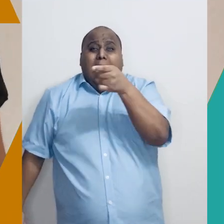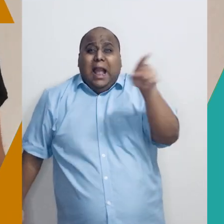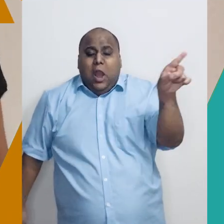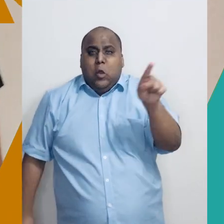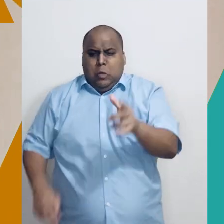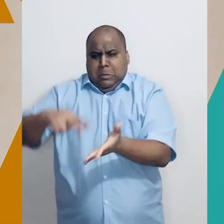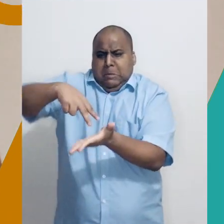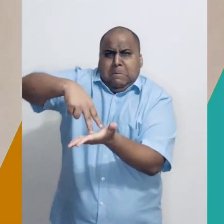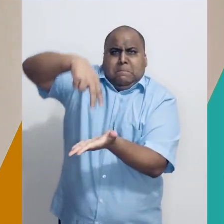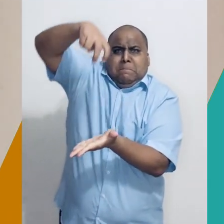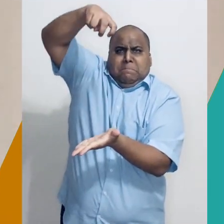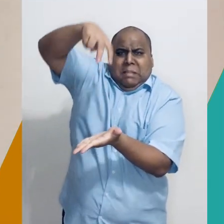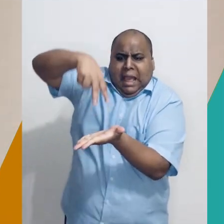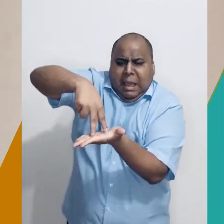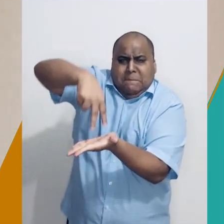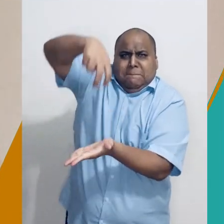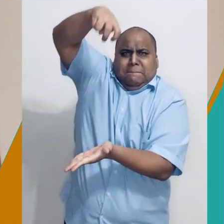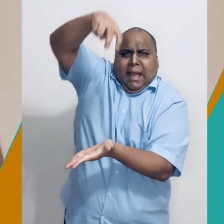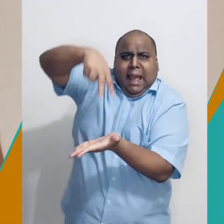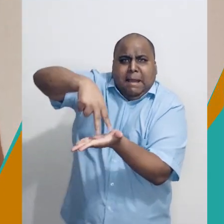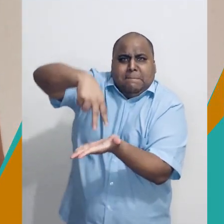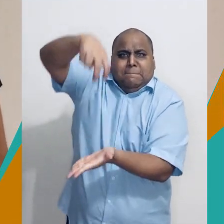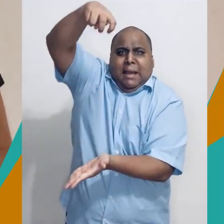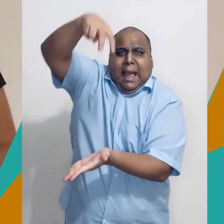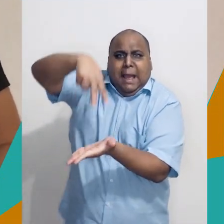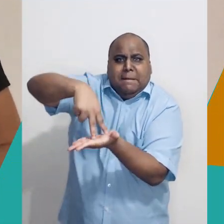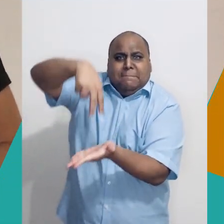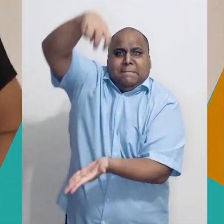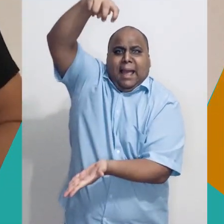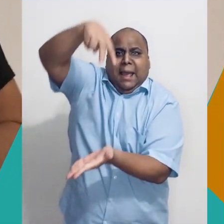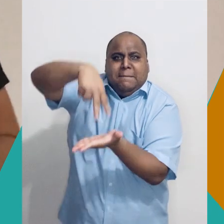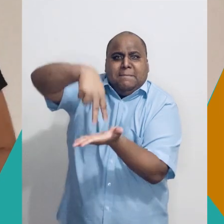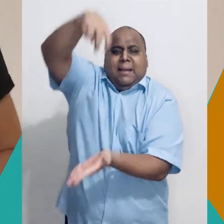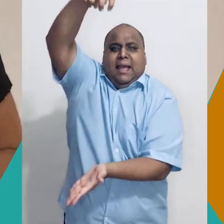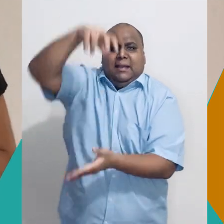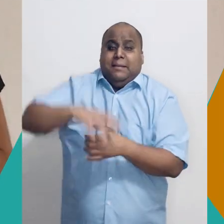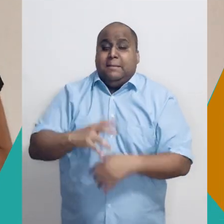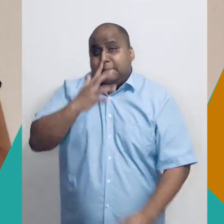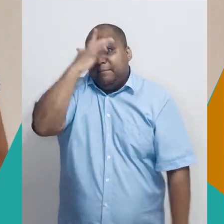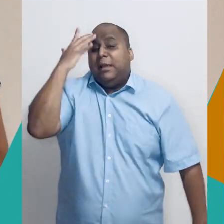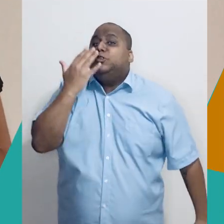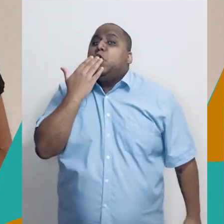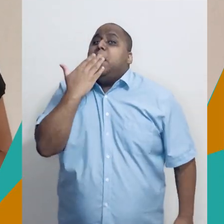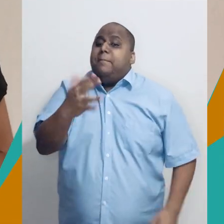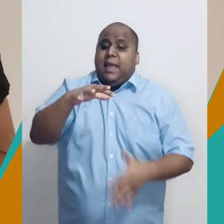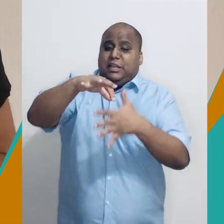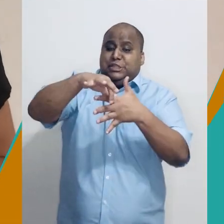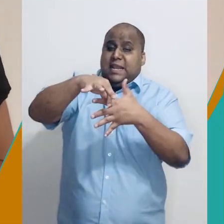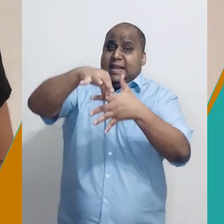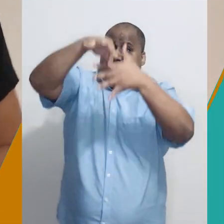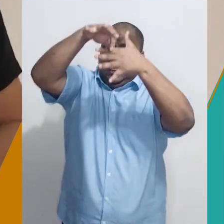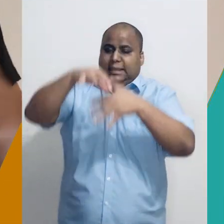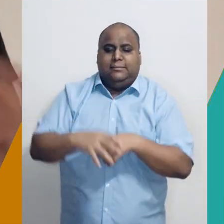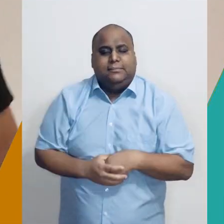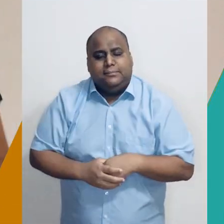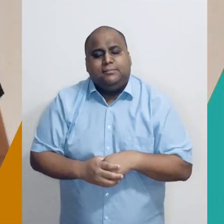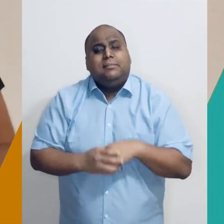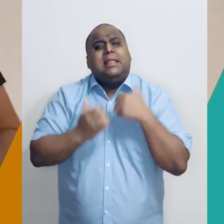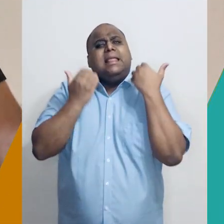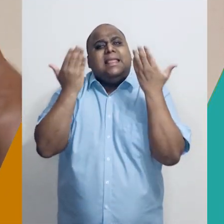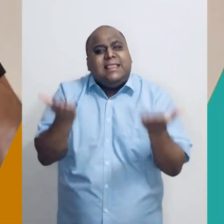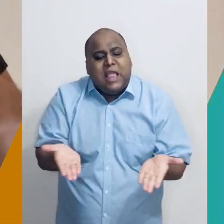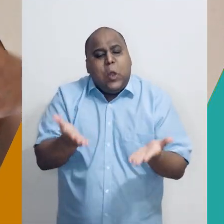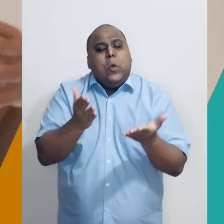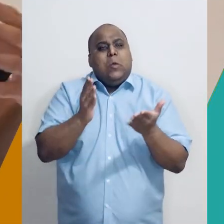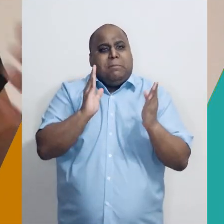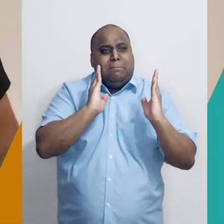comando do comandante naquela rodada. Então, a cada rodada o comandante muda e depois que